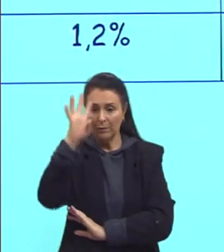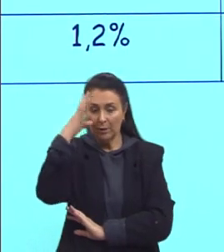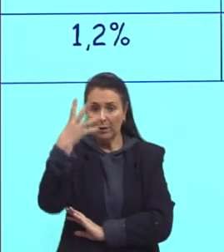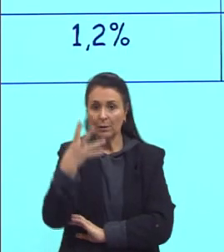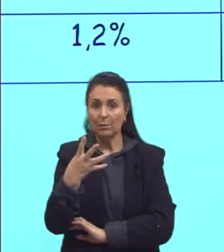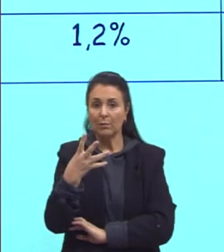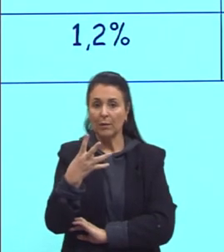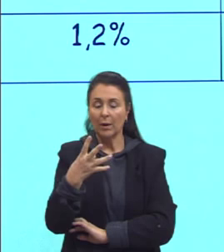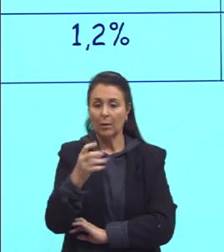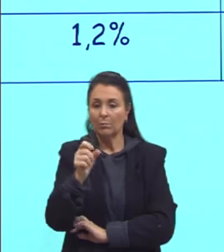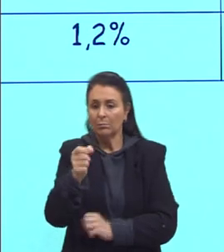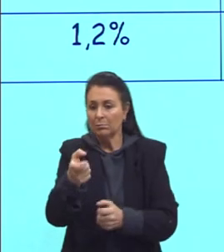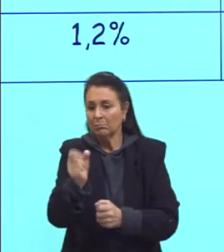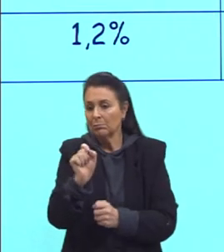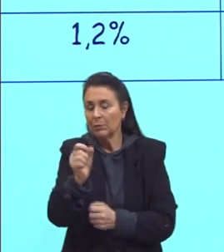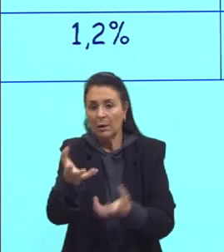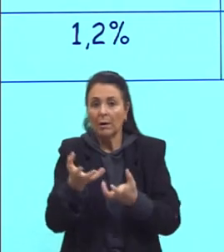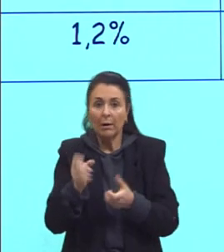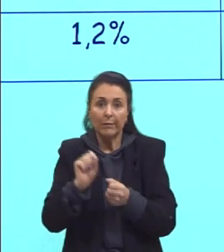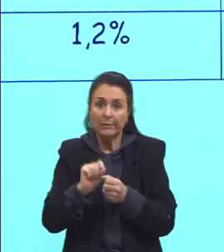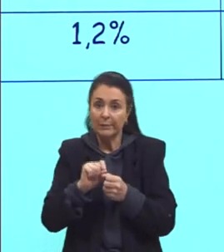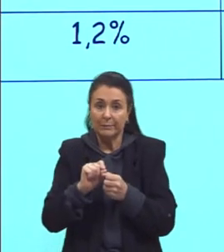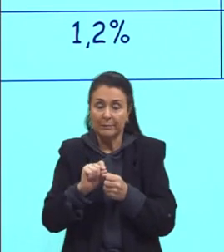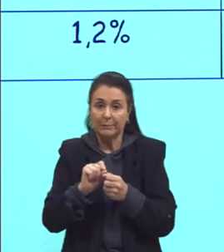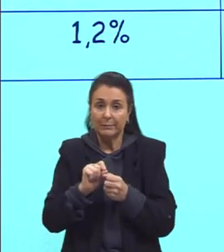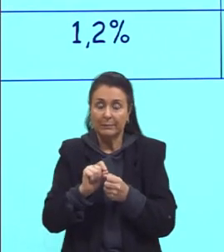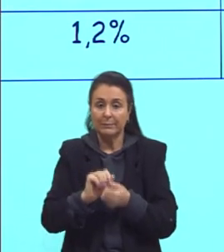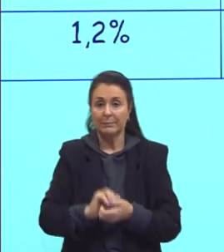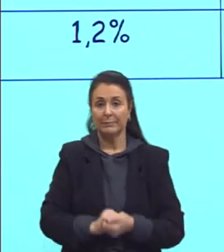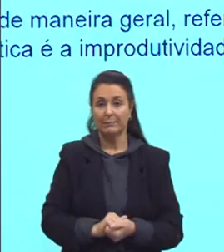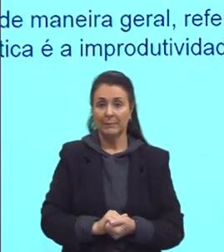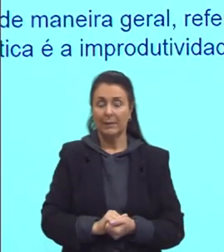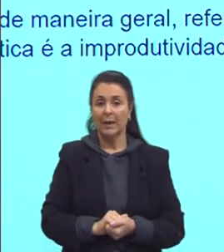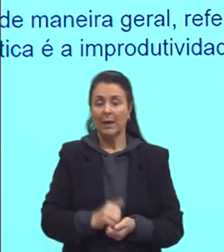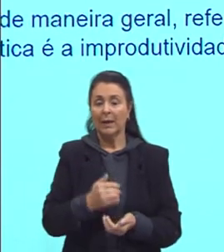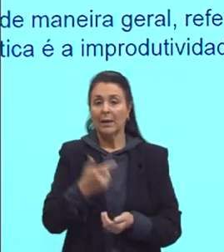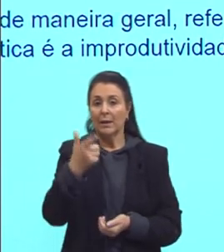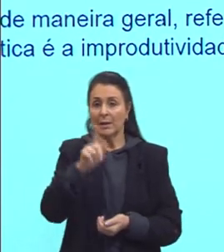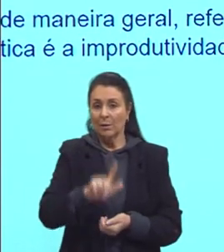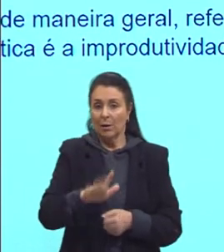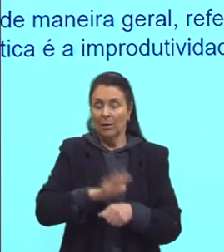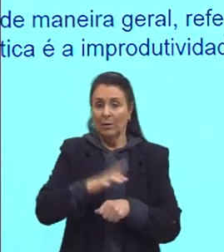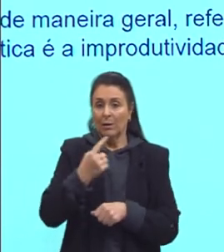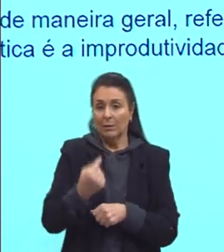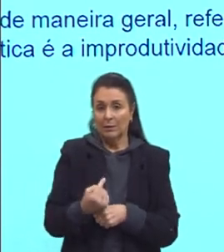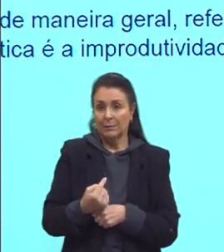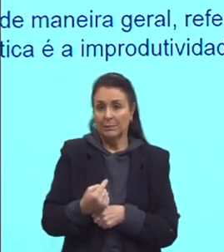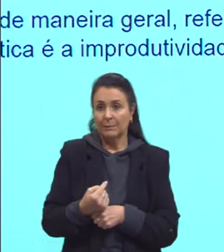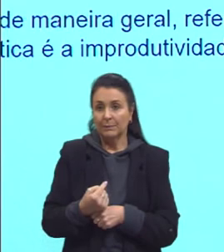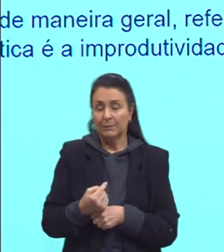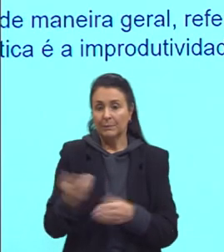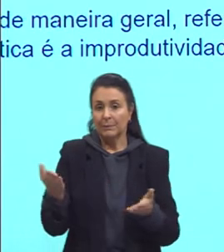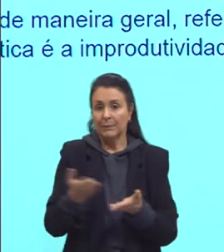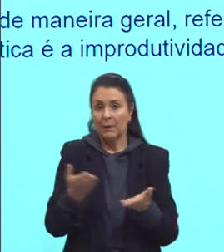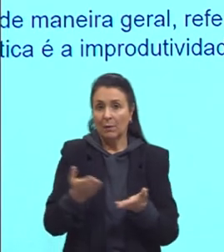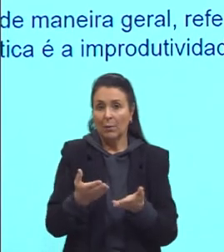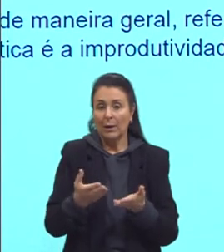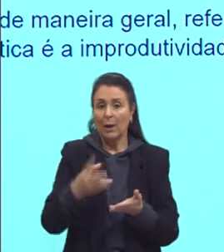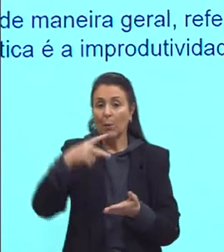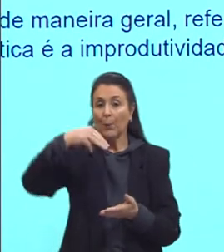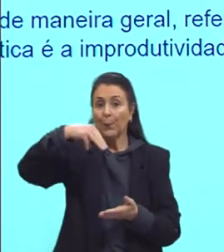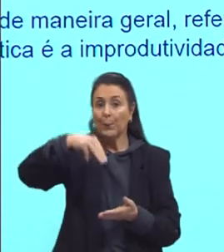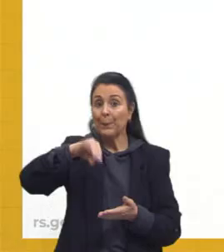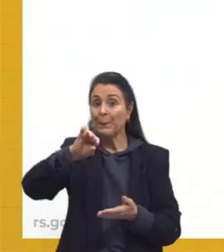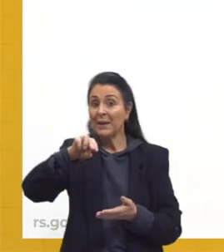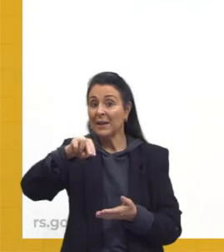tiver que tomar, Enfim, aquela questão toda. Tá, meninos e meninas? Vamos passar mais um aqui, ó. E aí nós entramos, o que é minifúndio e o que é